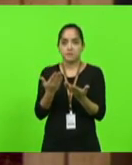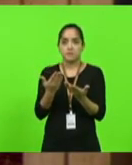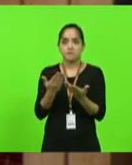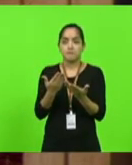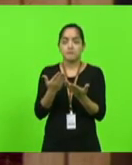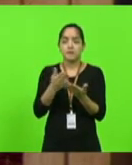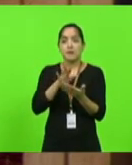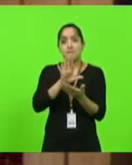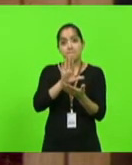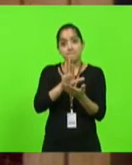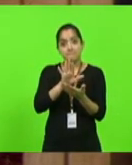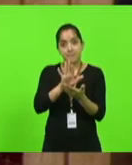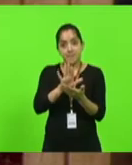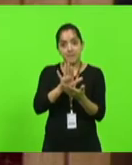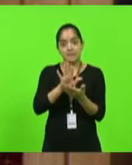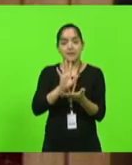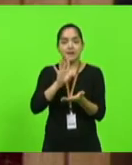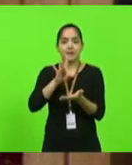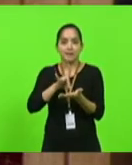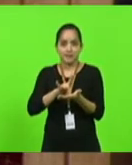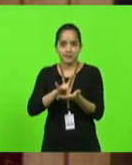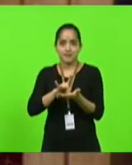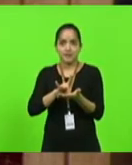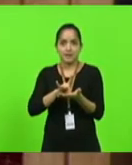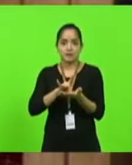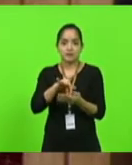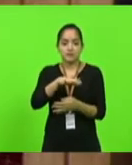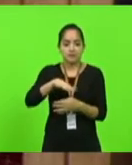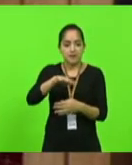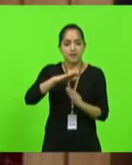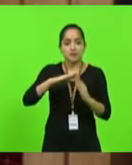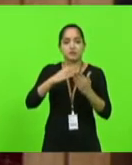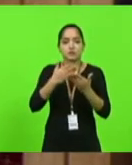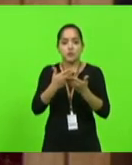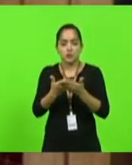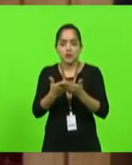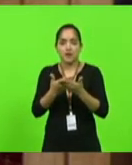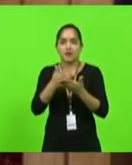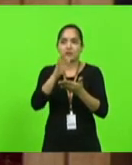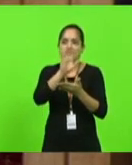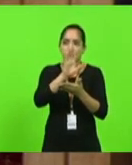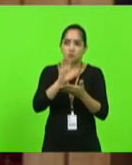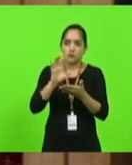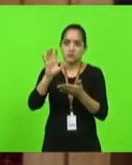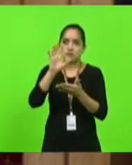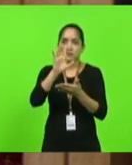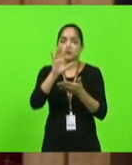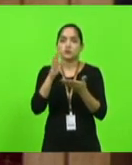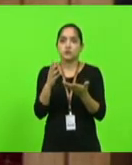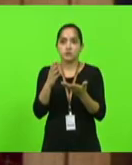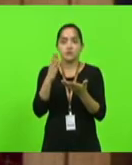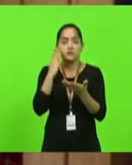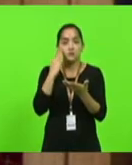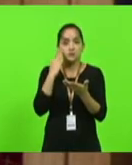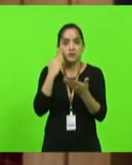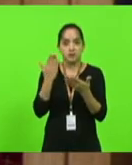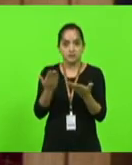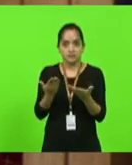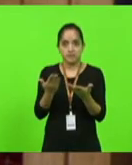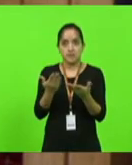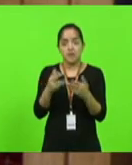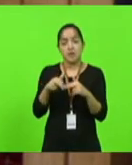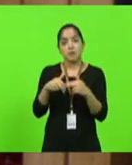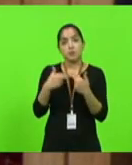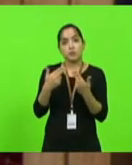mas eu também conheço a realidade escolar de todas as nossas regiões e exerci esse ato como prefeito. Por isso,